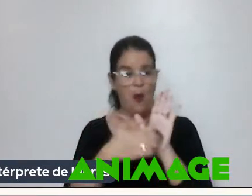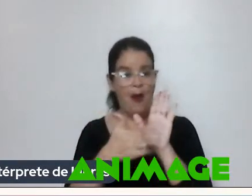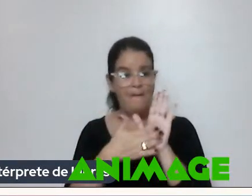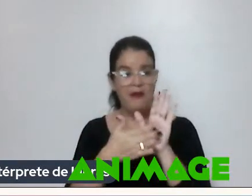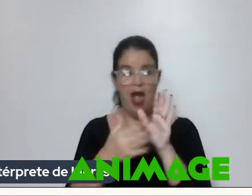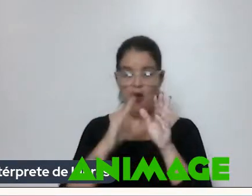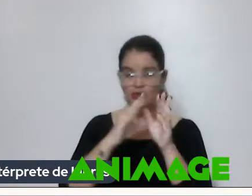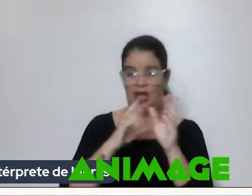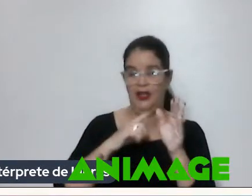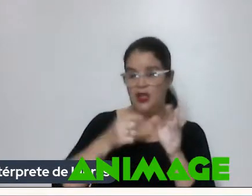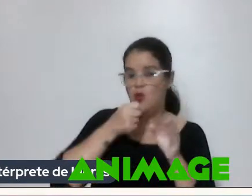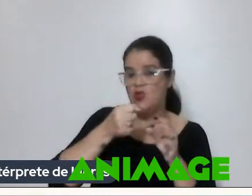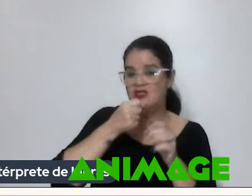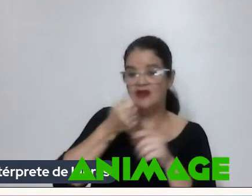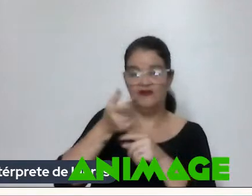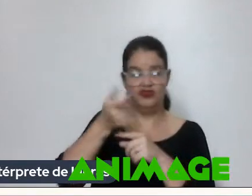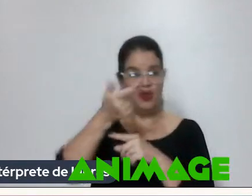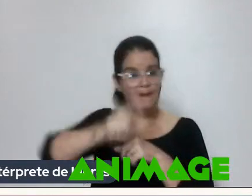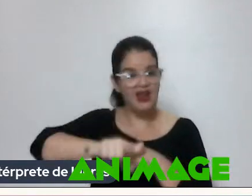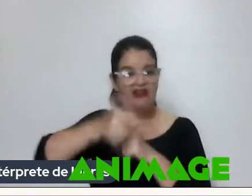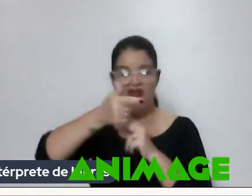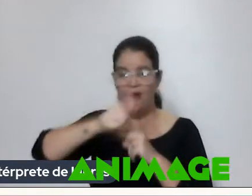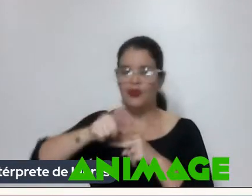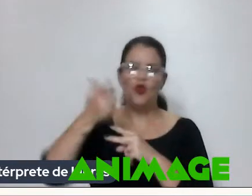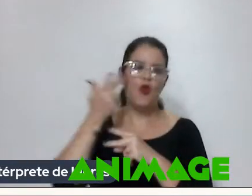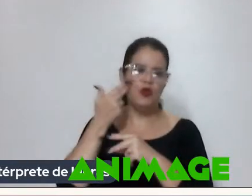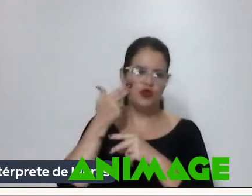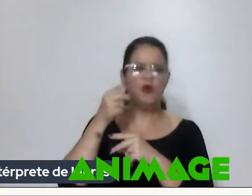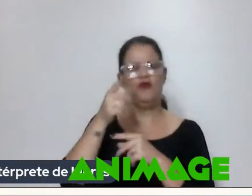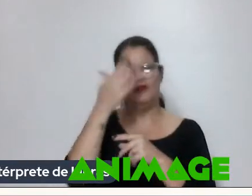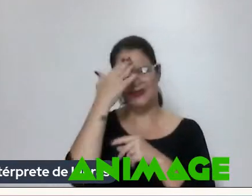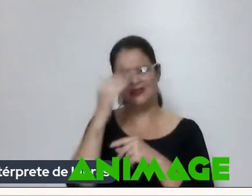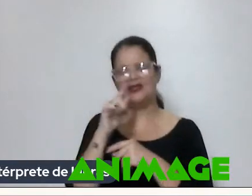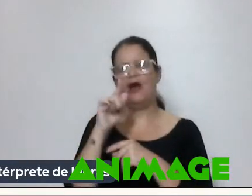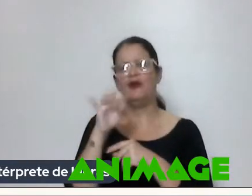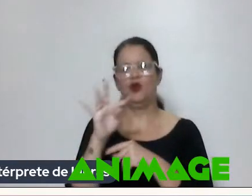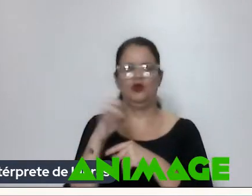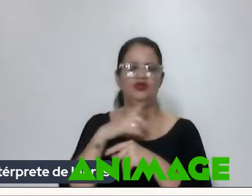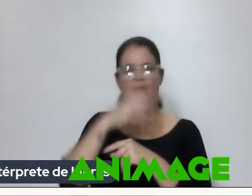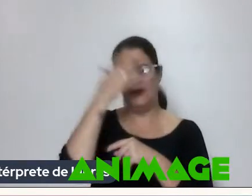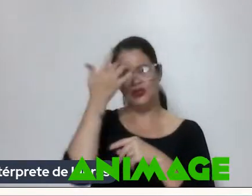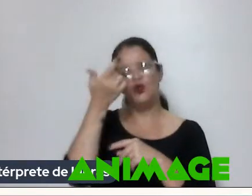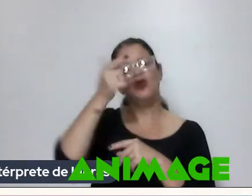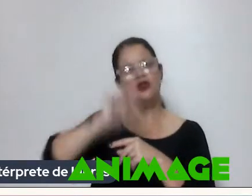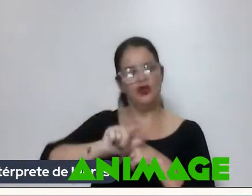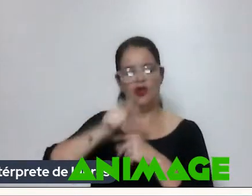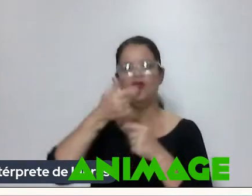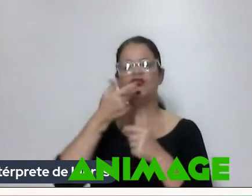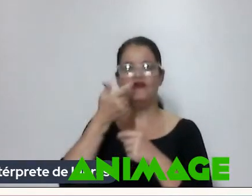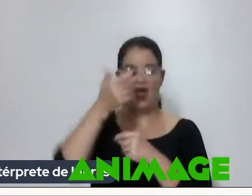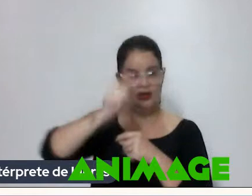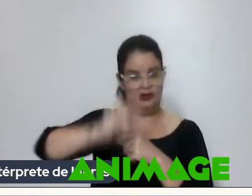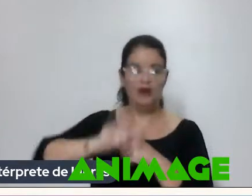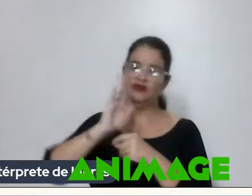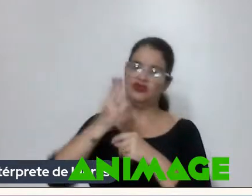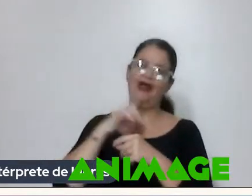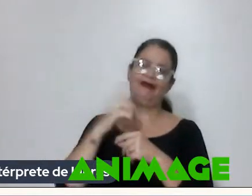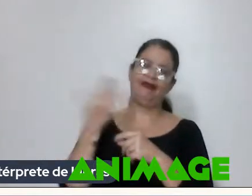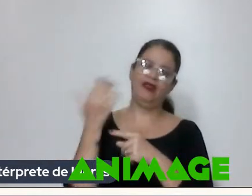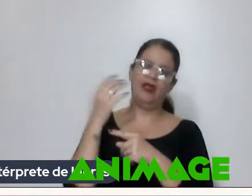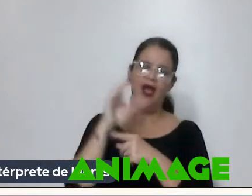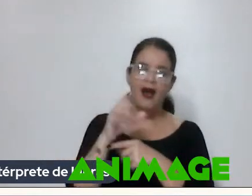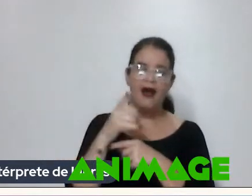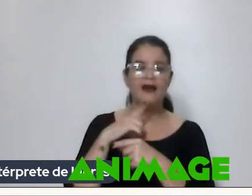entrevista Pra ele repetir Que é muito comum Você sabe disso Né Guti A pessoa repete A mesma coisa Ela já tem ali Vai falar do meu